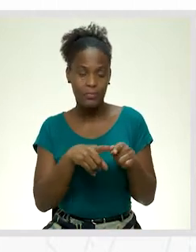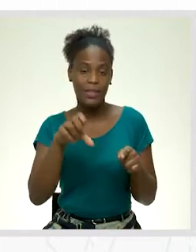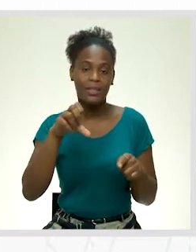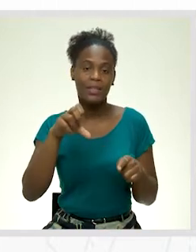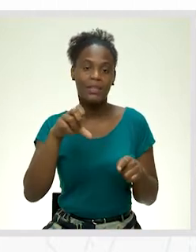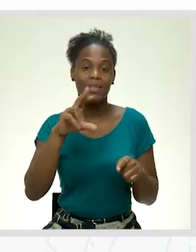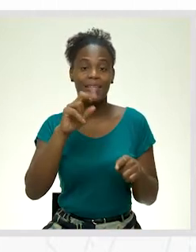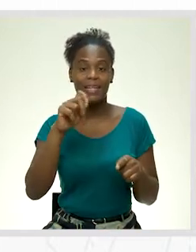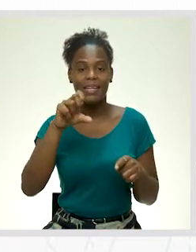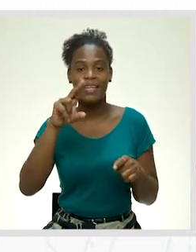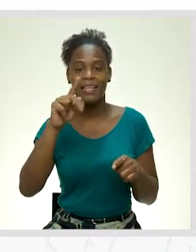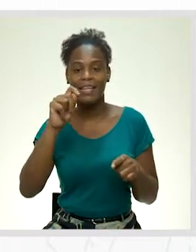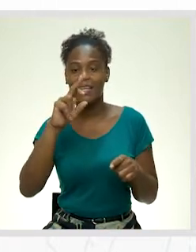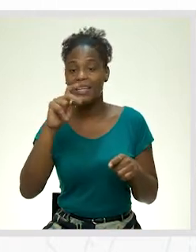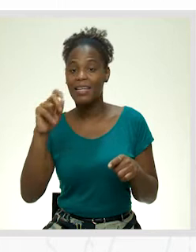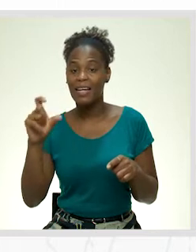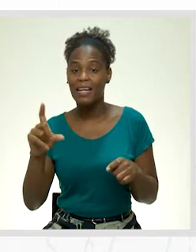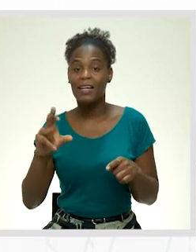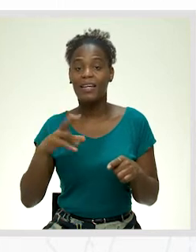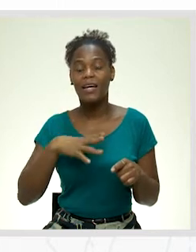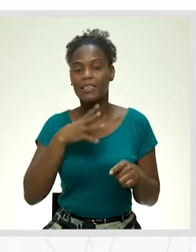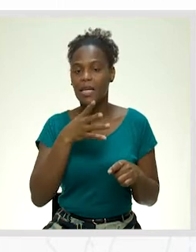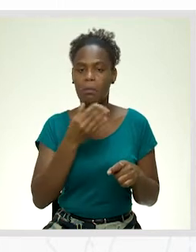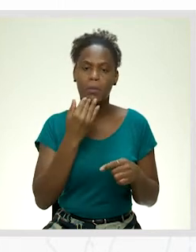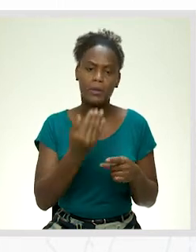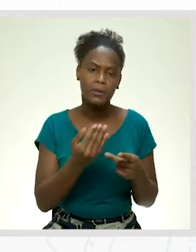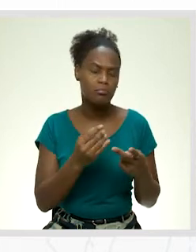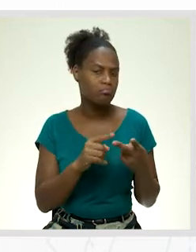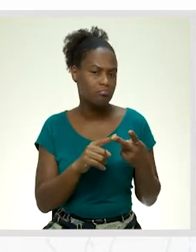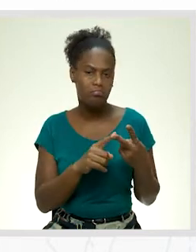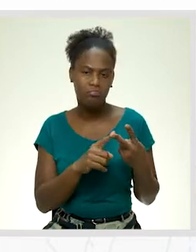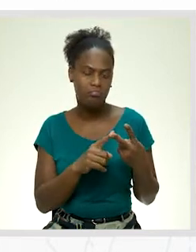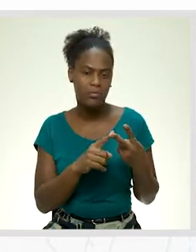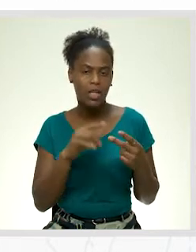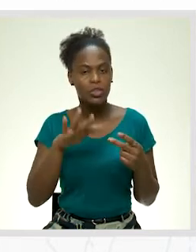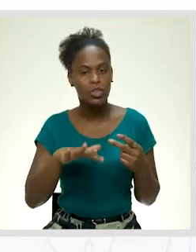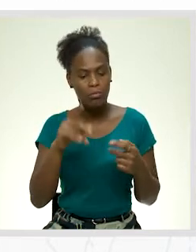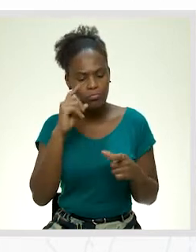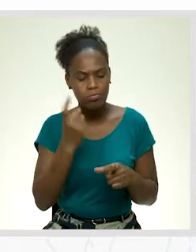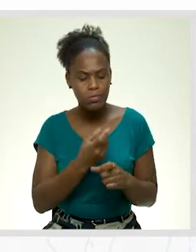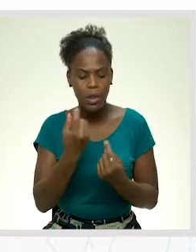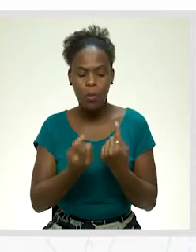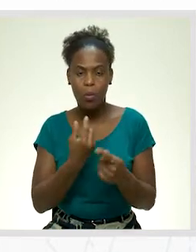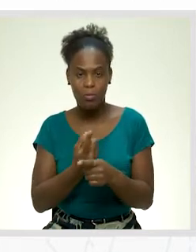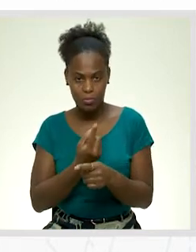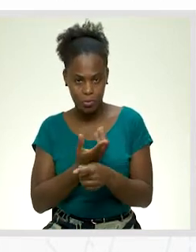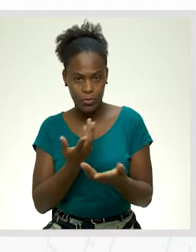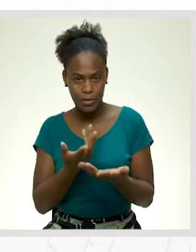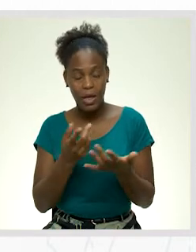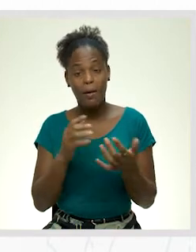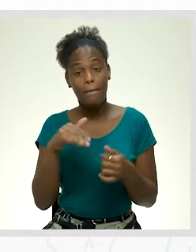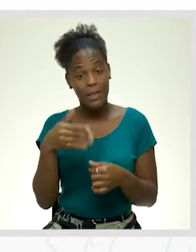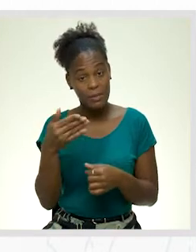seu sentido denotativo, significa solicitar, pedir, estar em busca de algo, e,